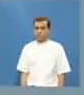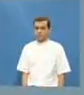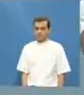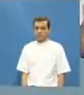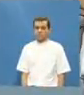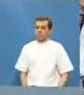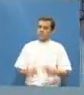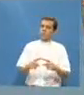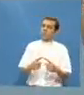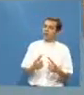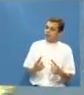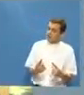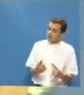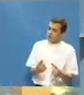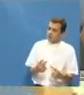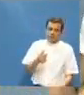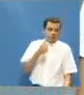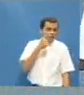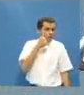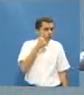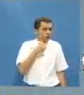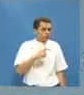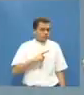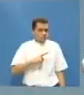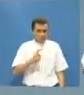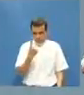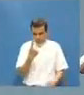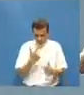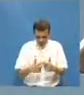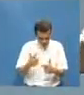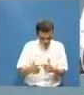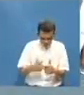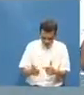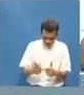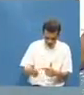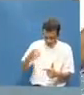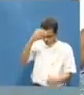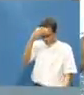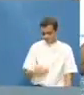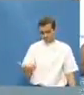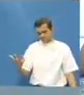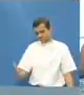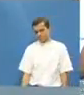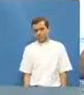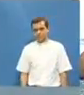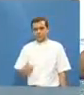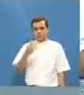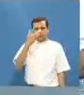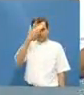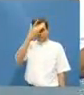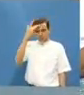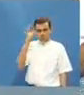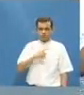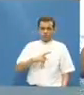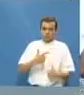mas acontece que essa mulher tinha um problema sério e quem tem problema sério não desiste